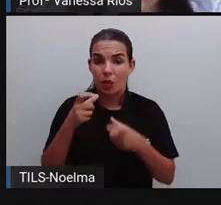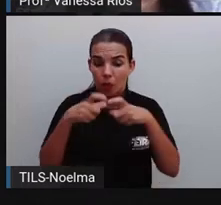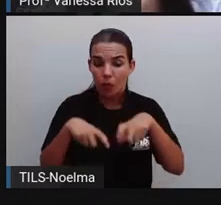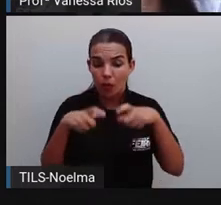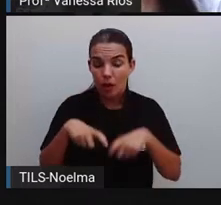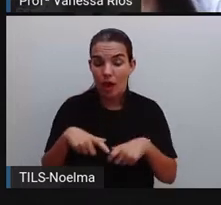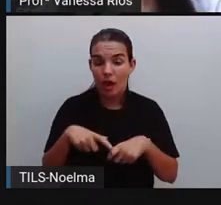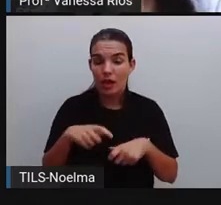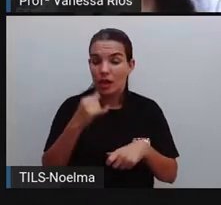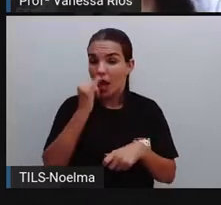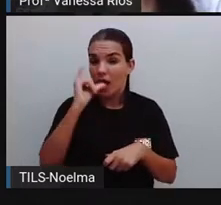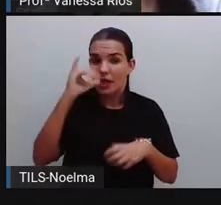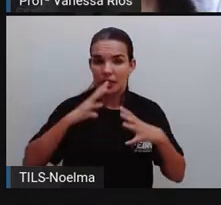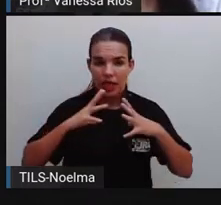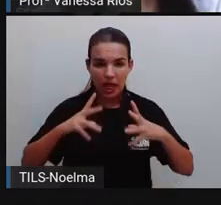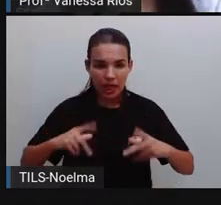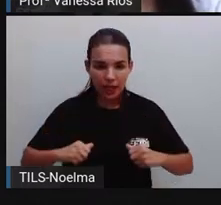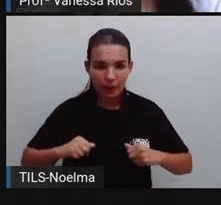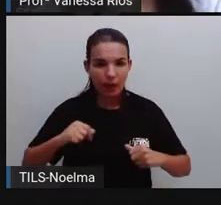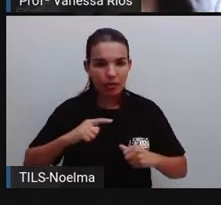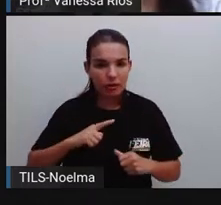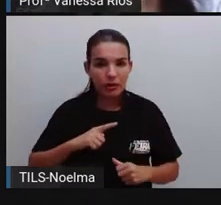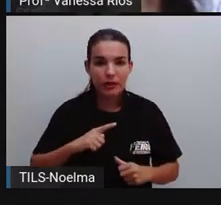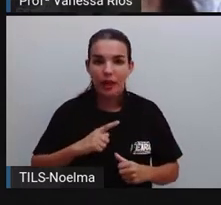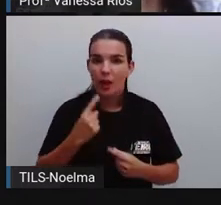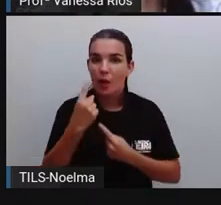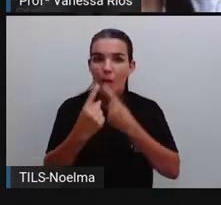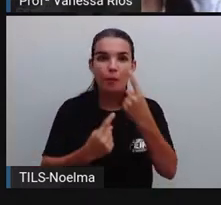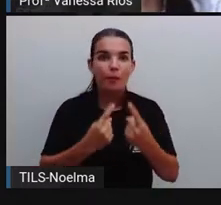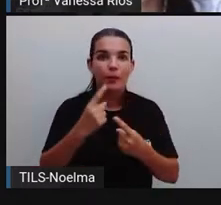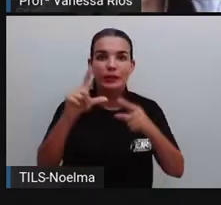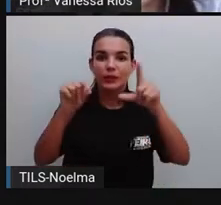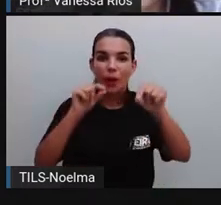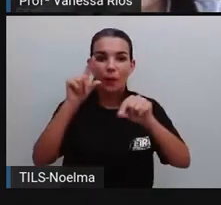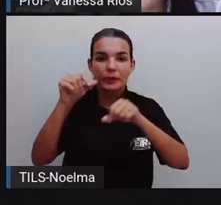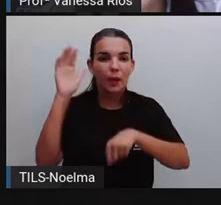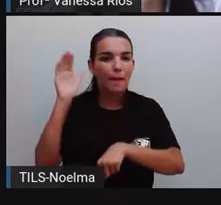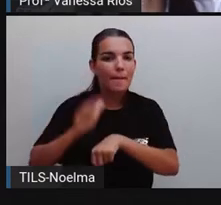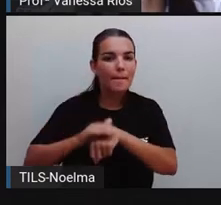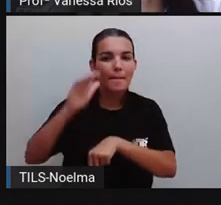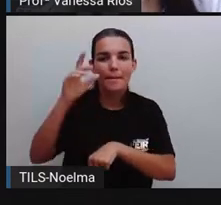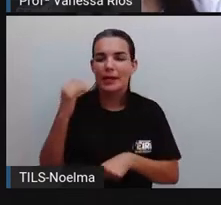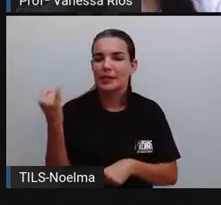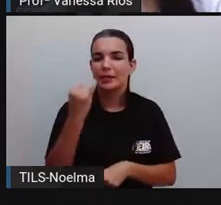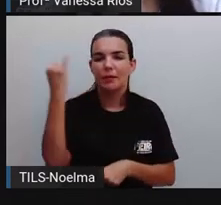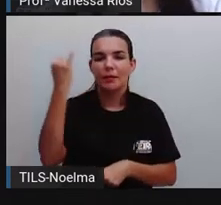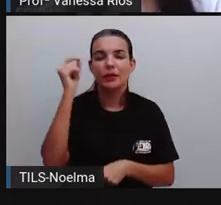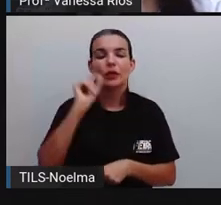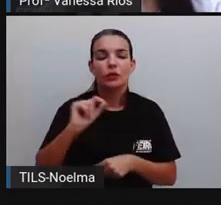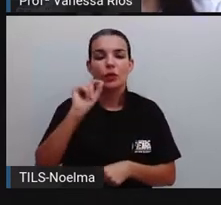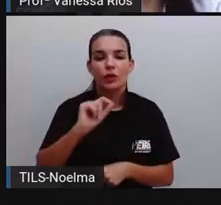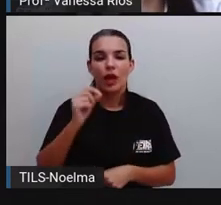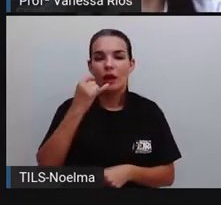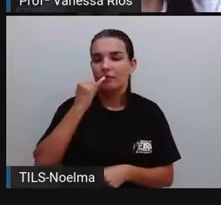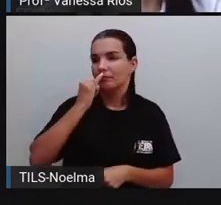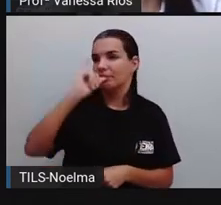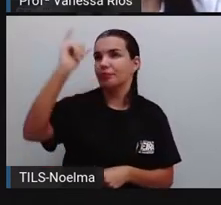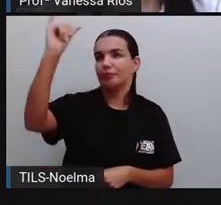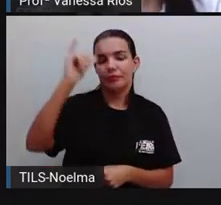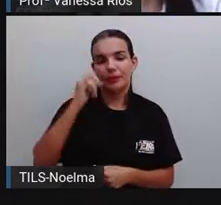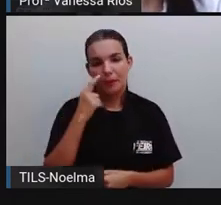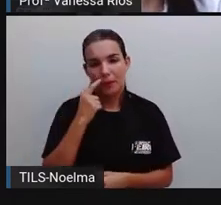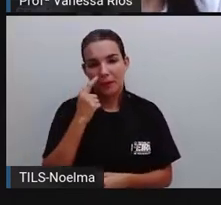limpa, a energia solar é uma das fontes alternativas mais promissoras para a obtenção energética.